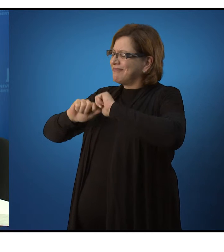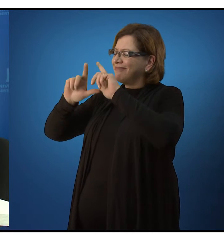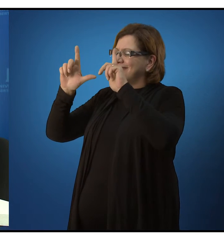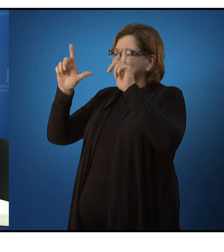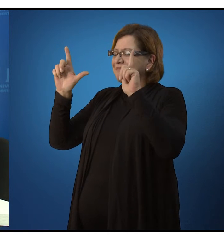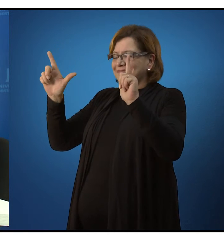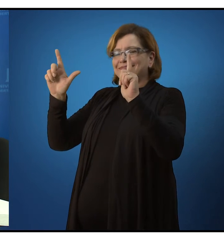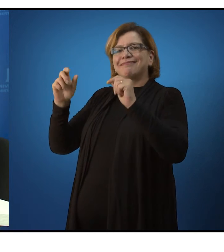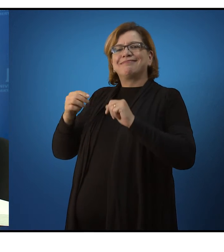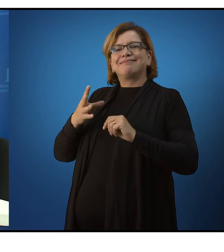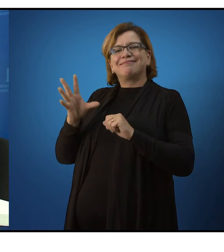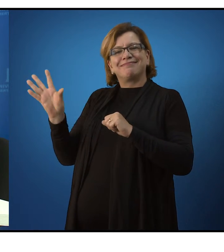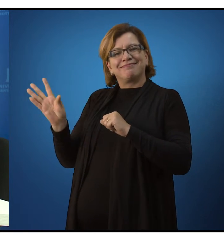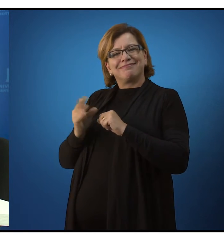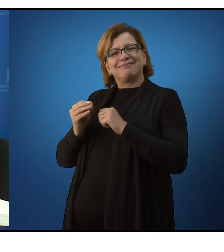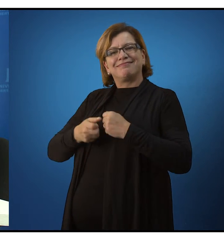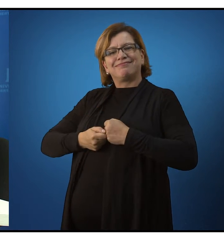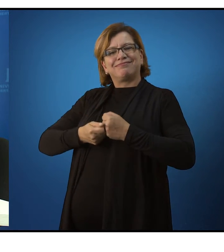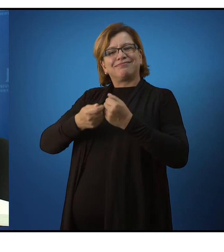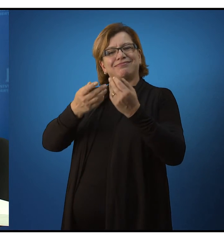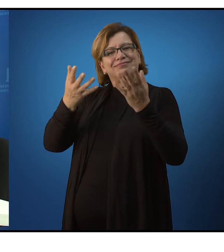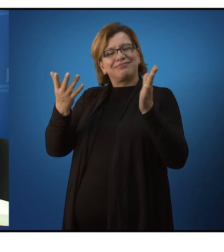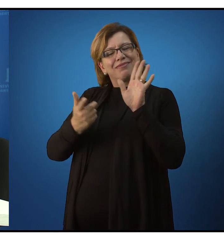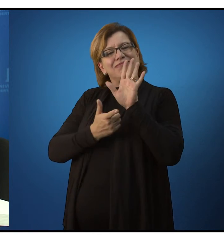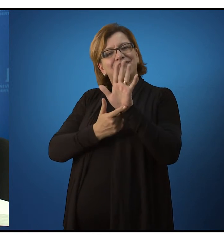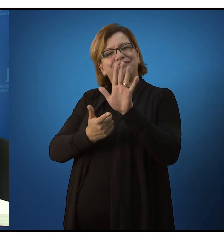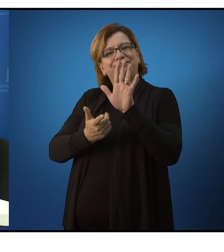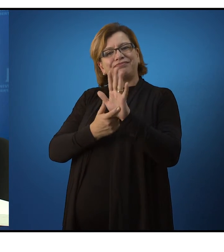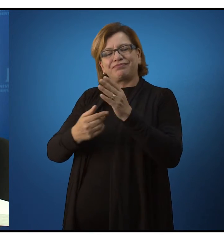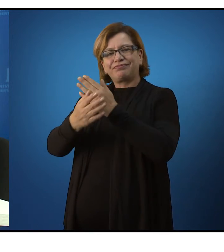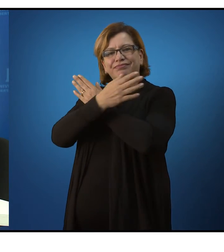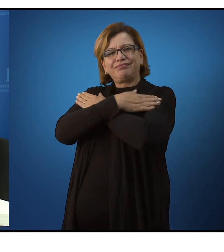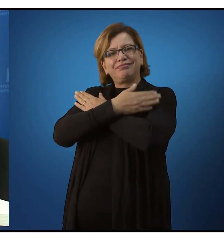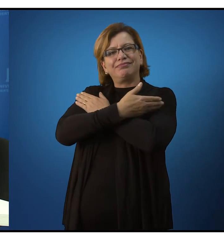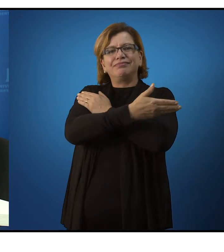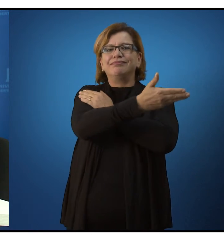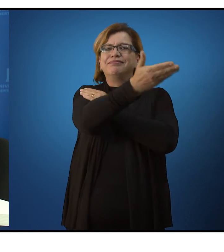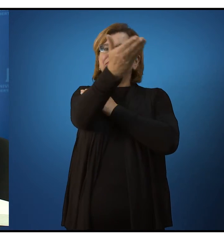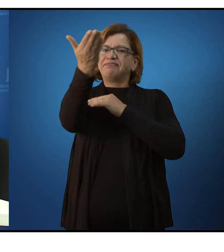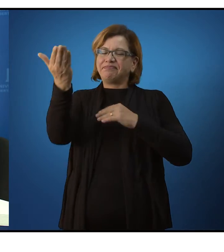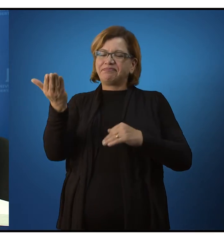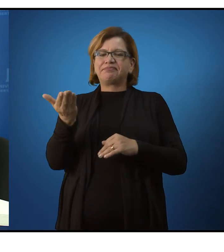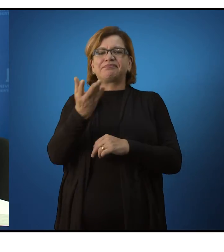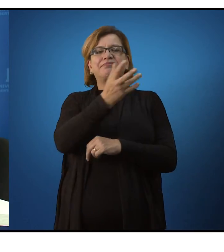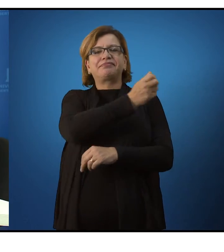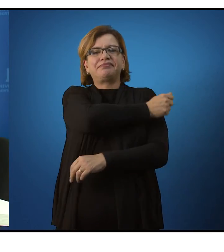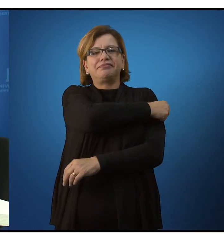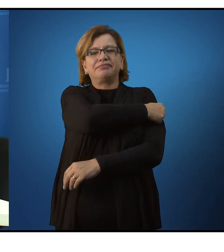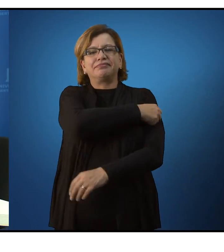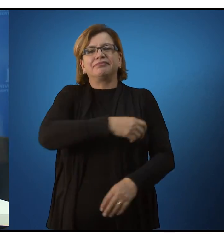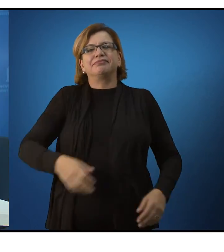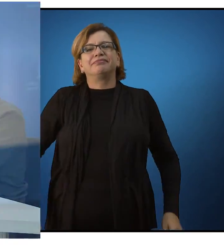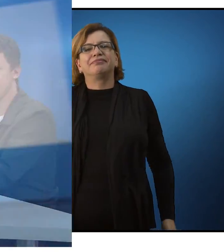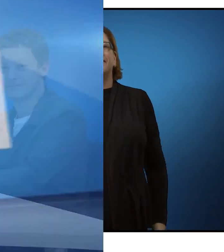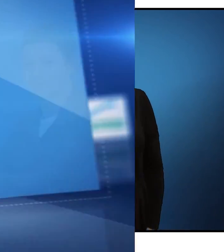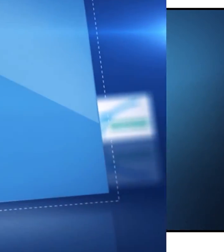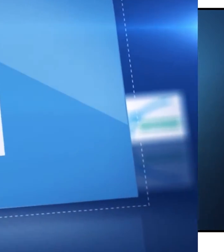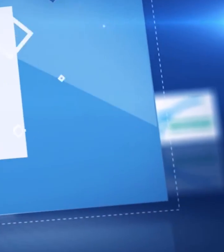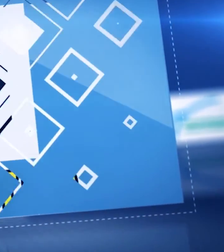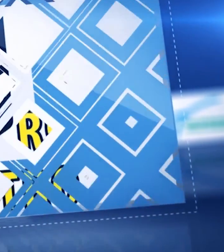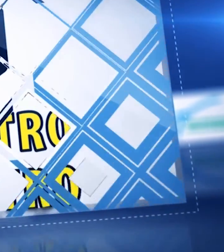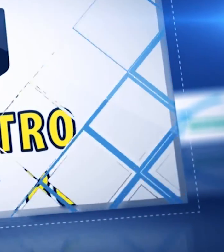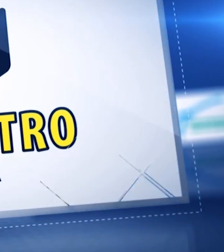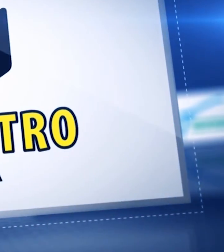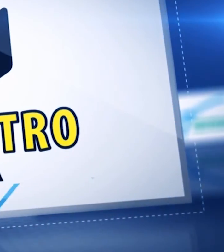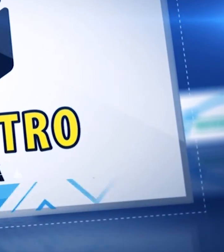também pelos conhecimentos aqui apresentados. E um abraço a vocês, alunos. Obrigado. E